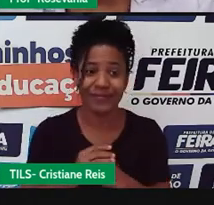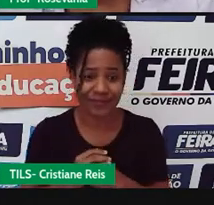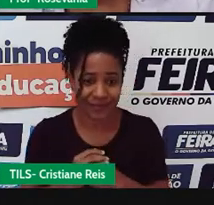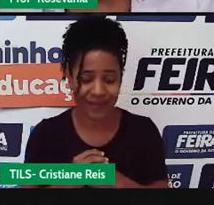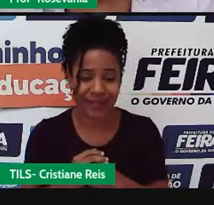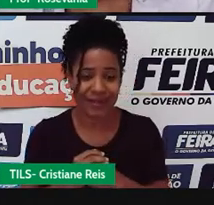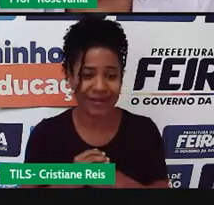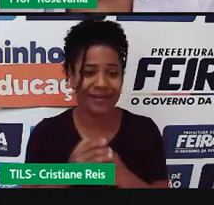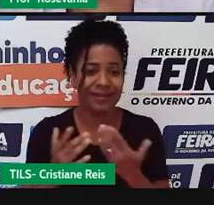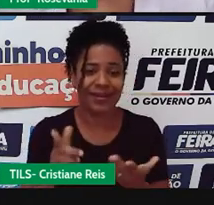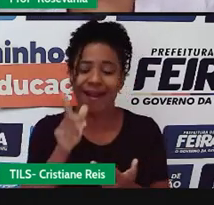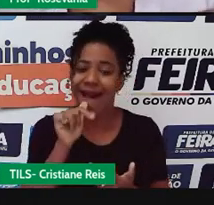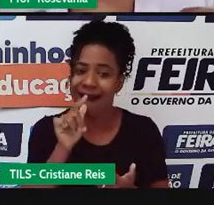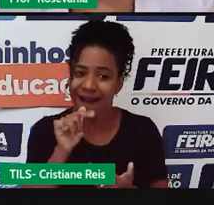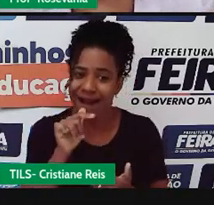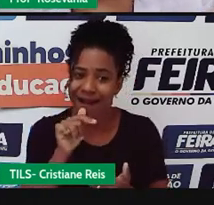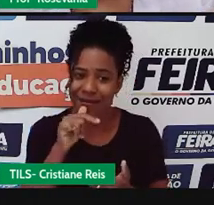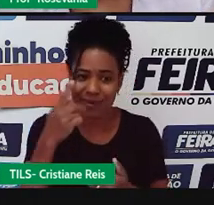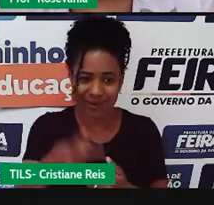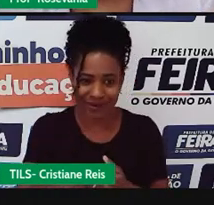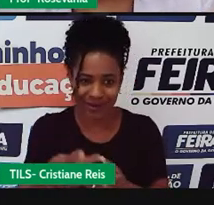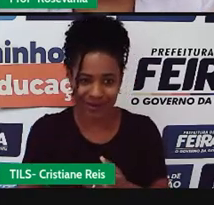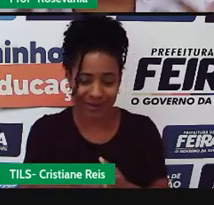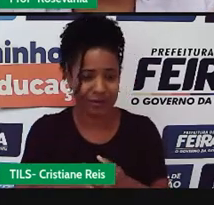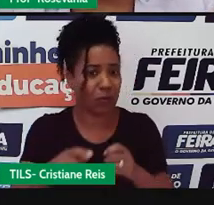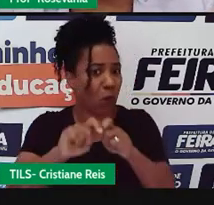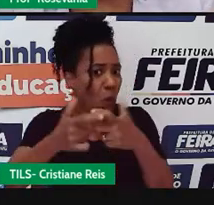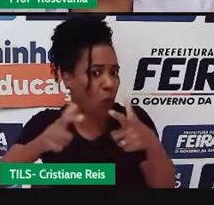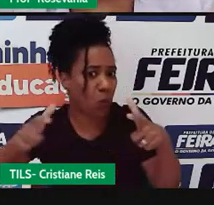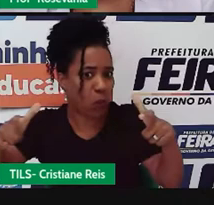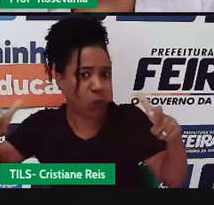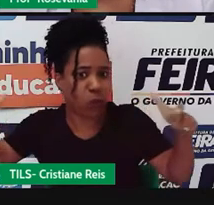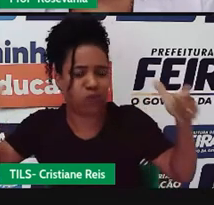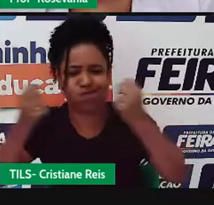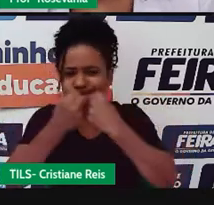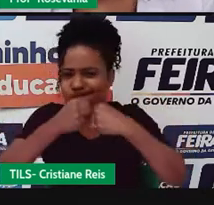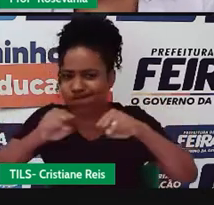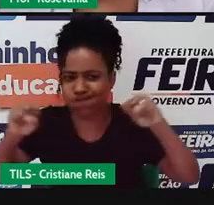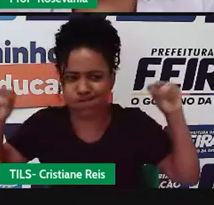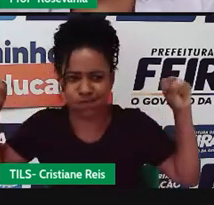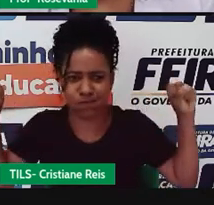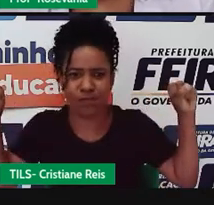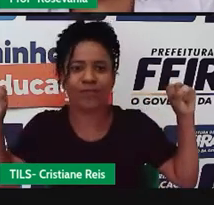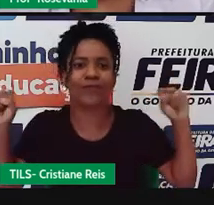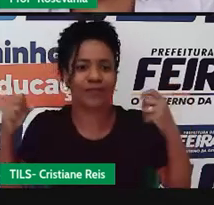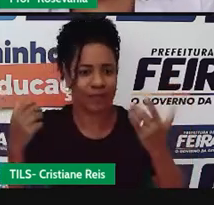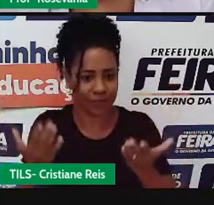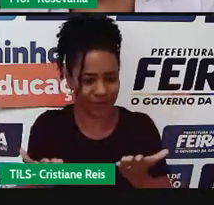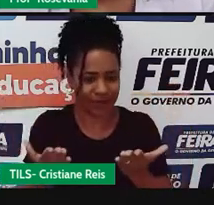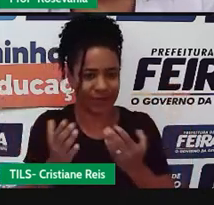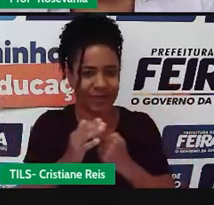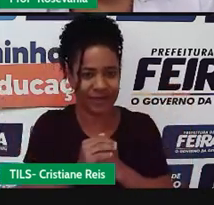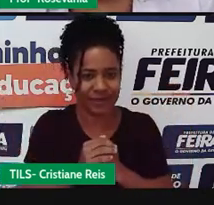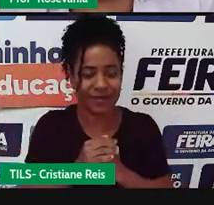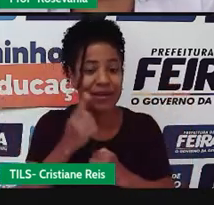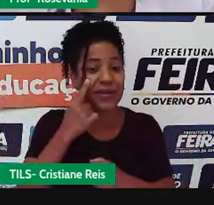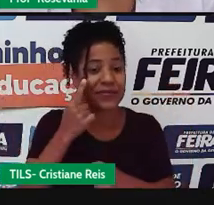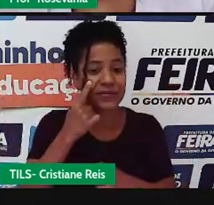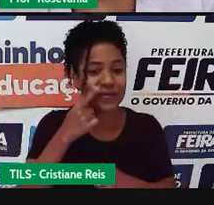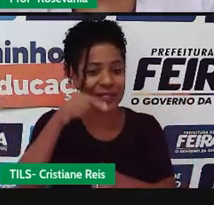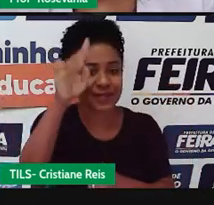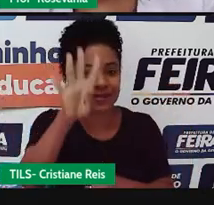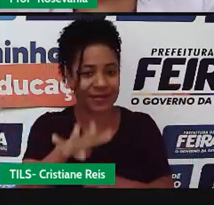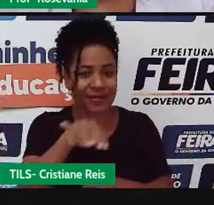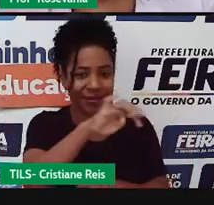verdade, você já dica, né, o fato da gente ter muita água, aqui tem um conceito, né, logo aí pra vocês, né, de bacias hidrográficas,